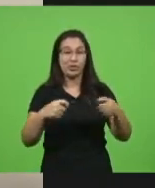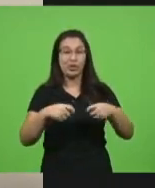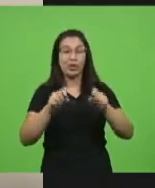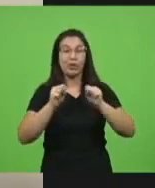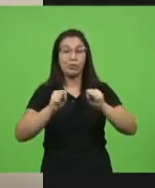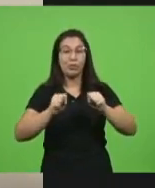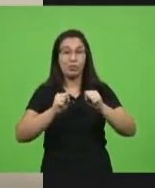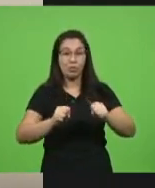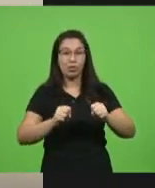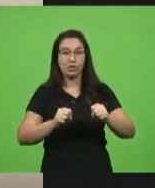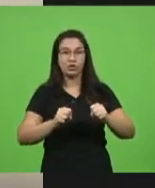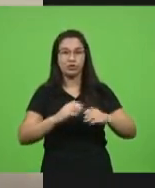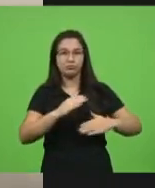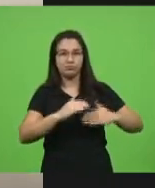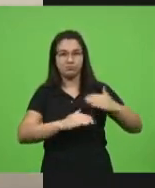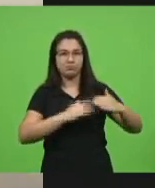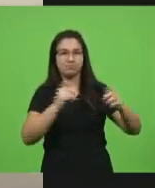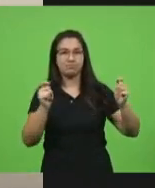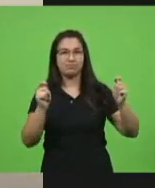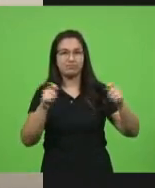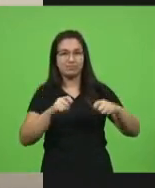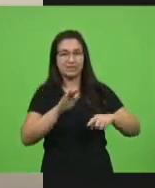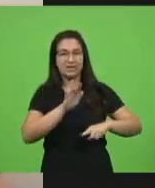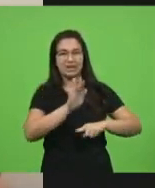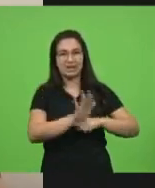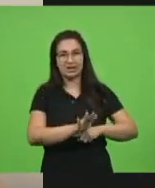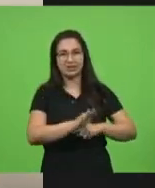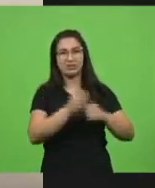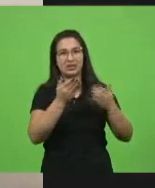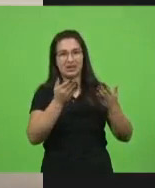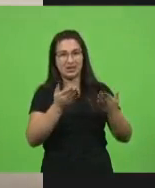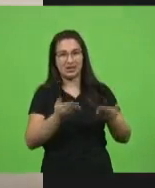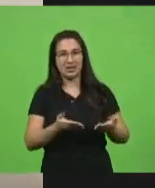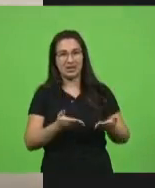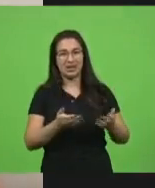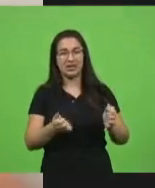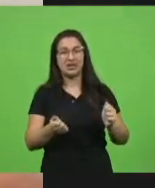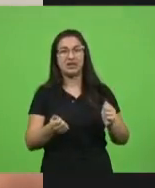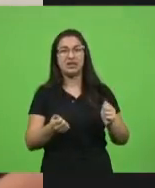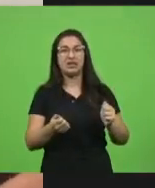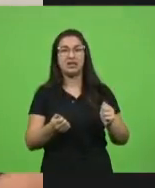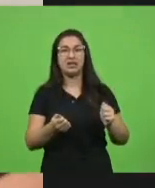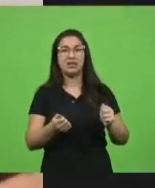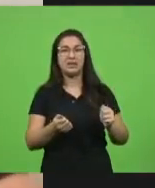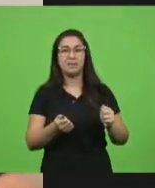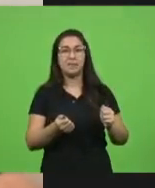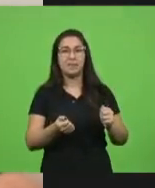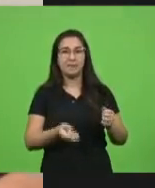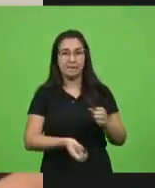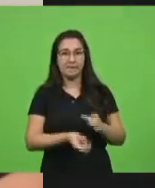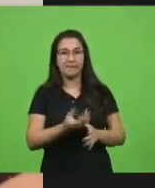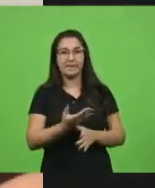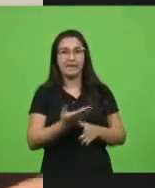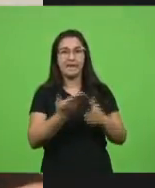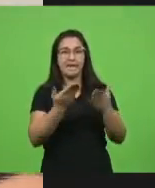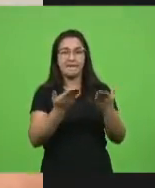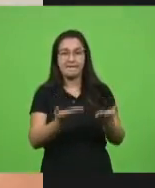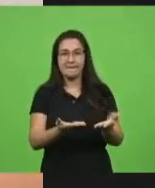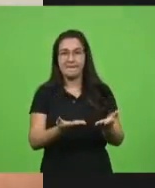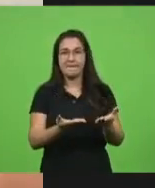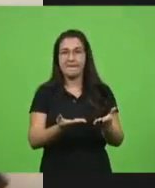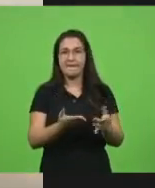proporcionar, através dele, as condições mínimas de buscar ter